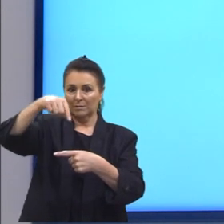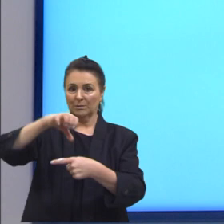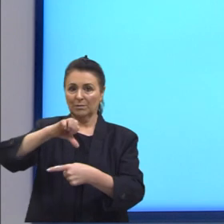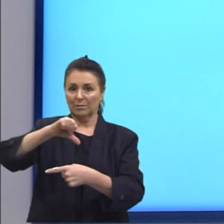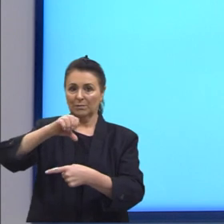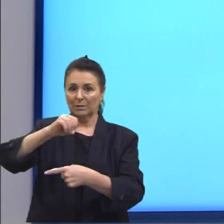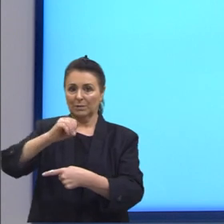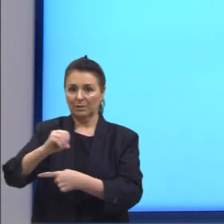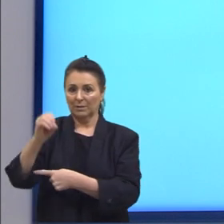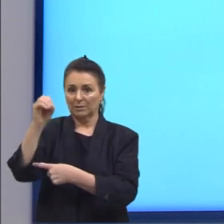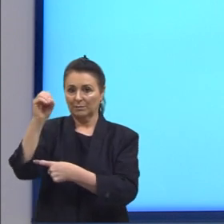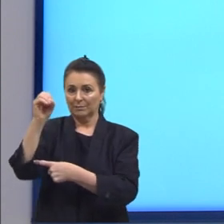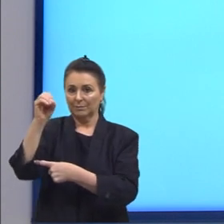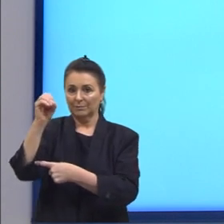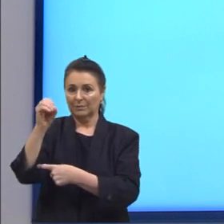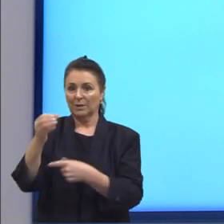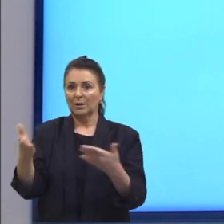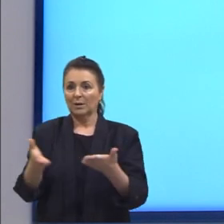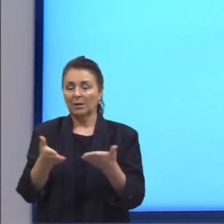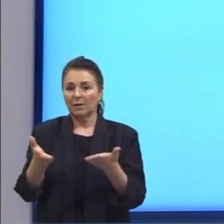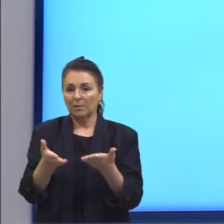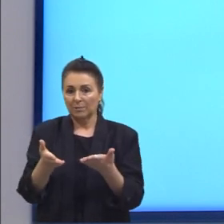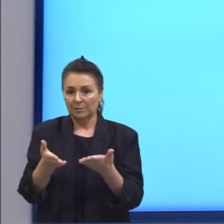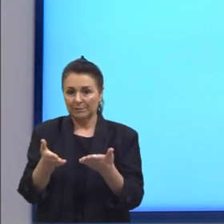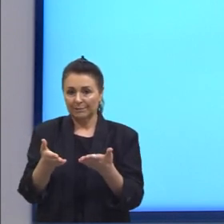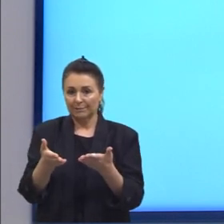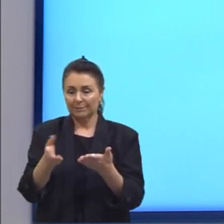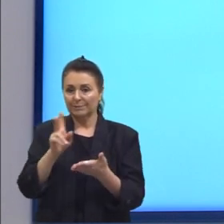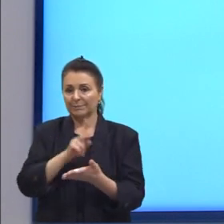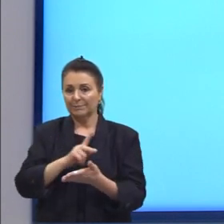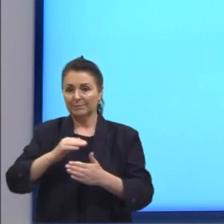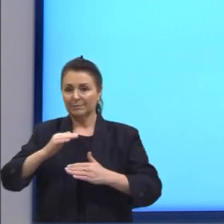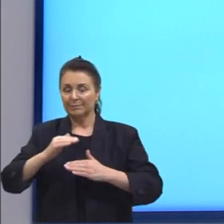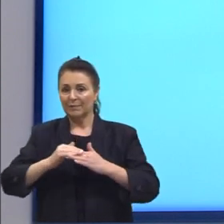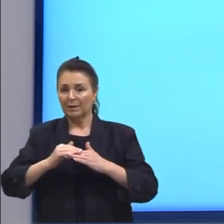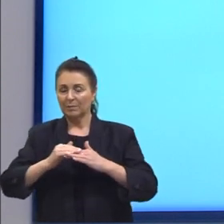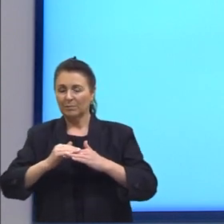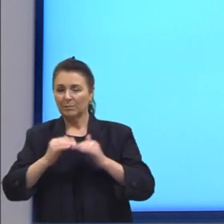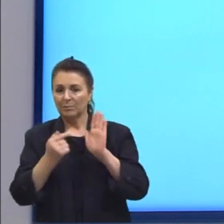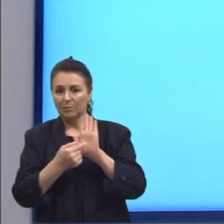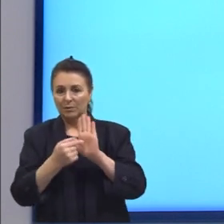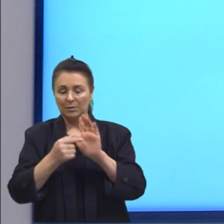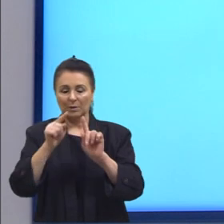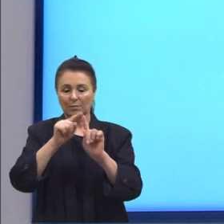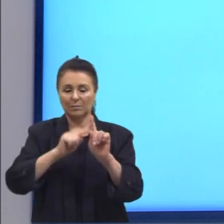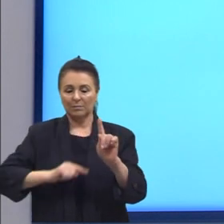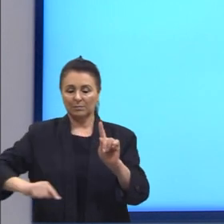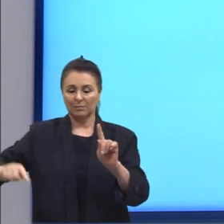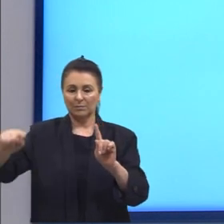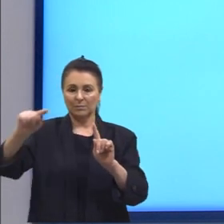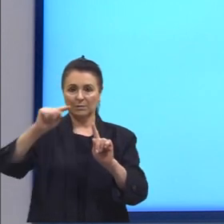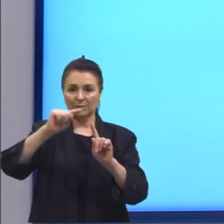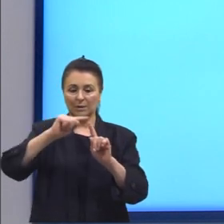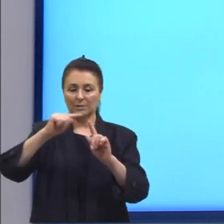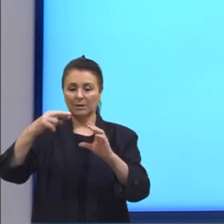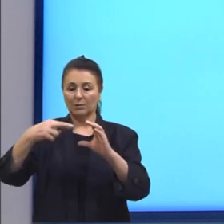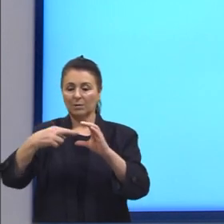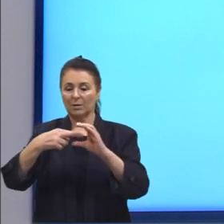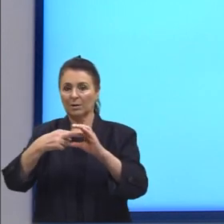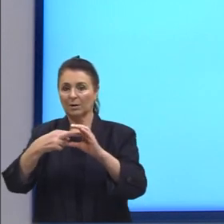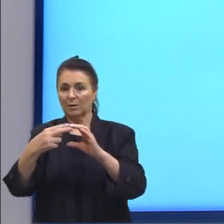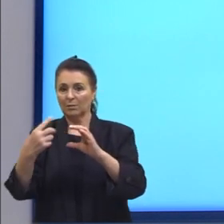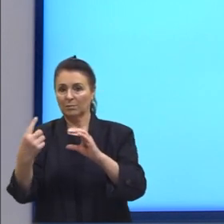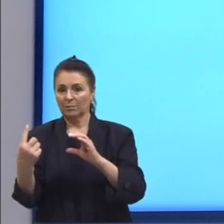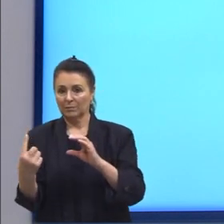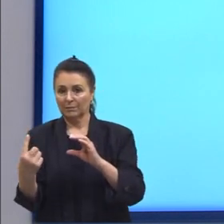Agora, aqui, nós vamos fazer a construção de uma circunferência de raio 1. O que seria o raio 1?